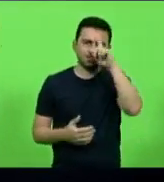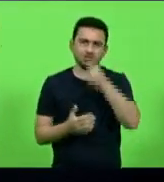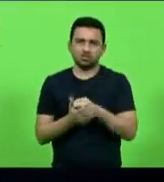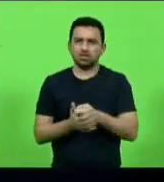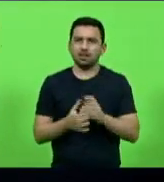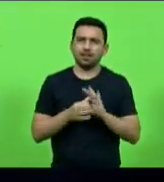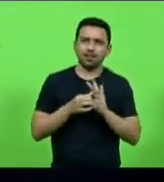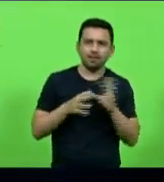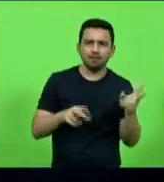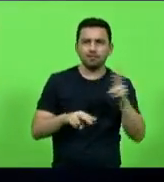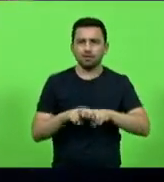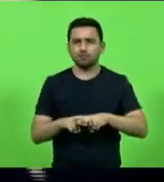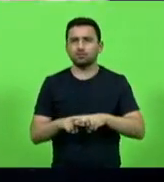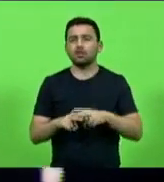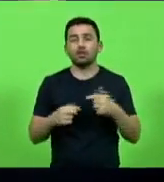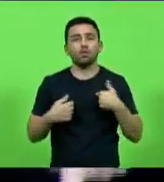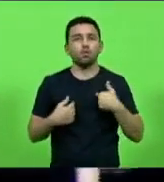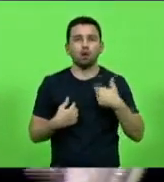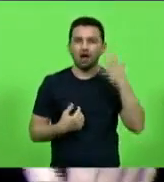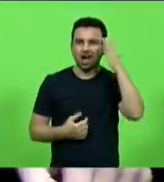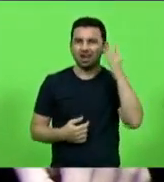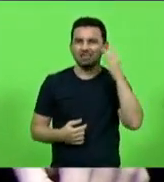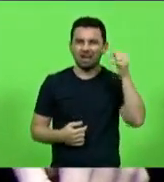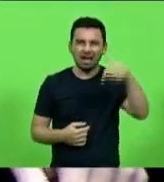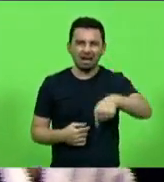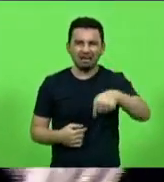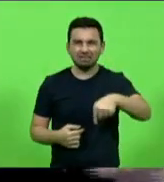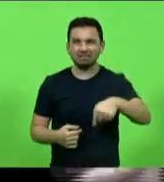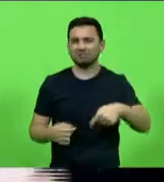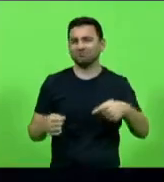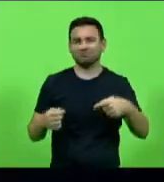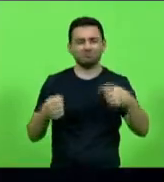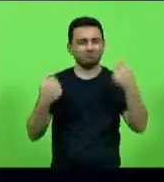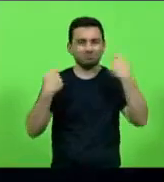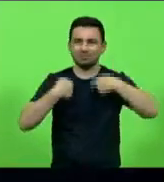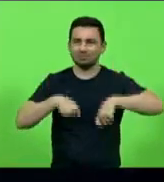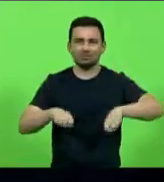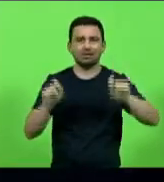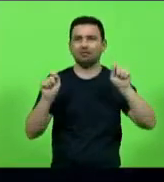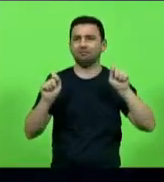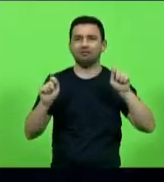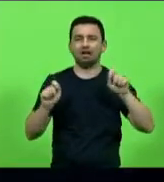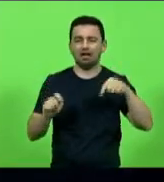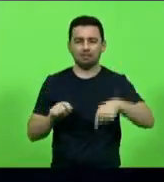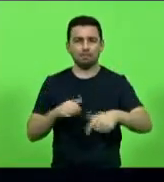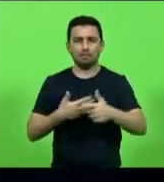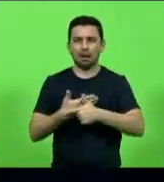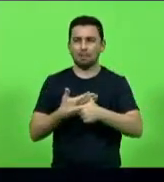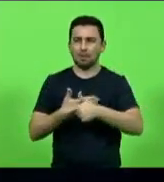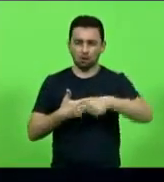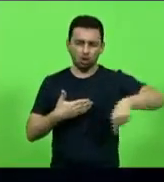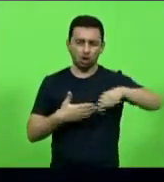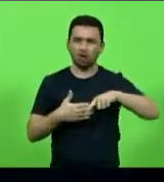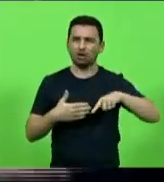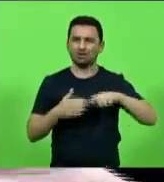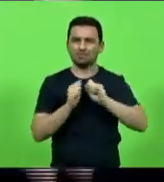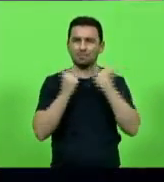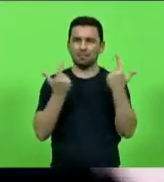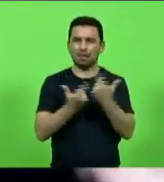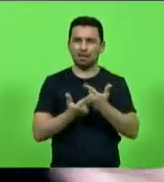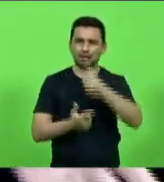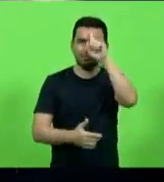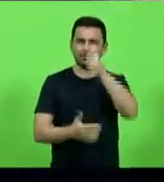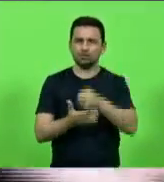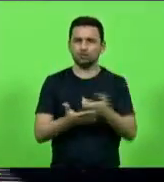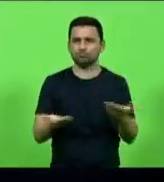privilegiado, acho que nós não deveríamos passar por isso que a gente está passando aqui, acho que não deveria ser papel do parlamento definir, decidir isso, mas